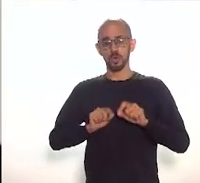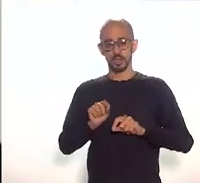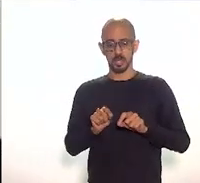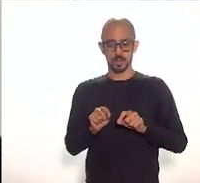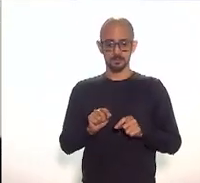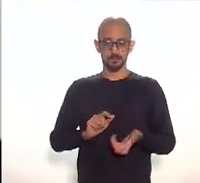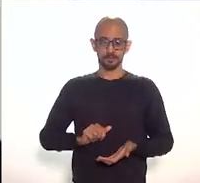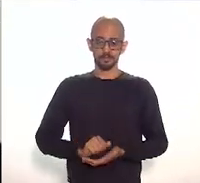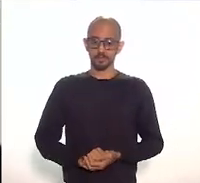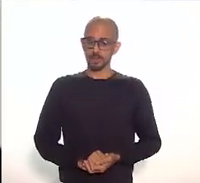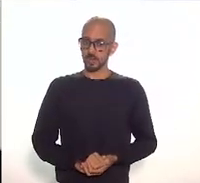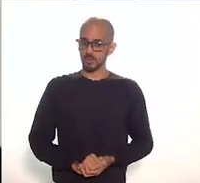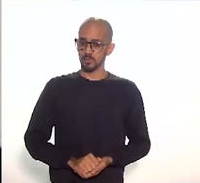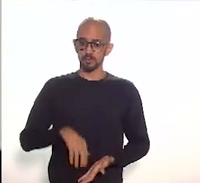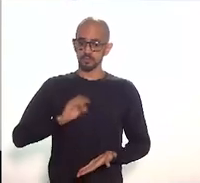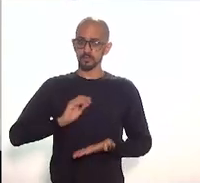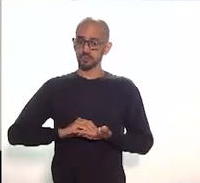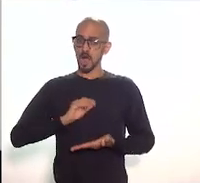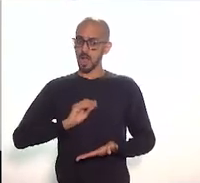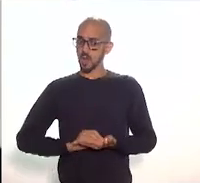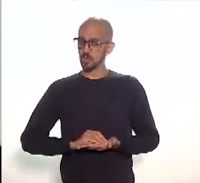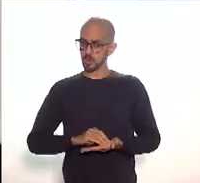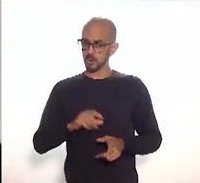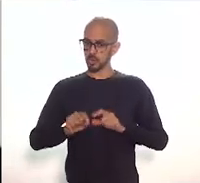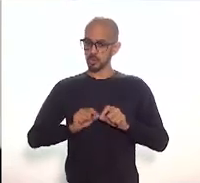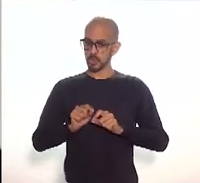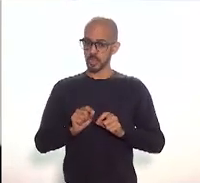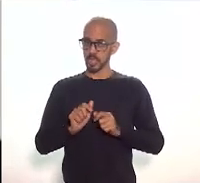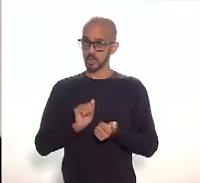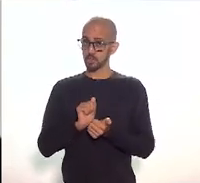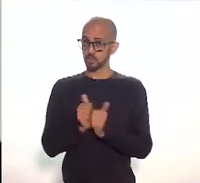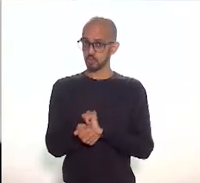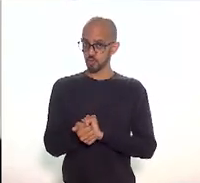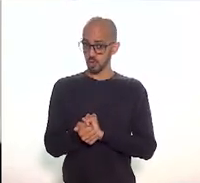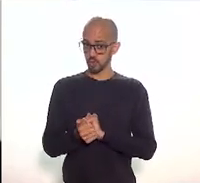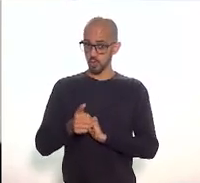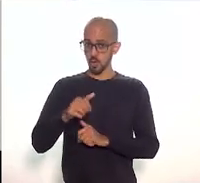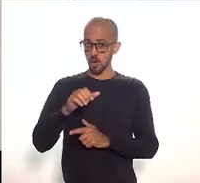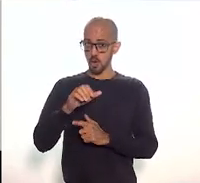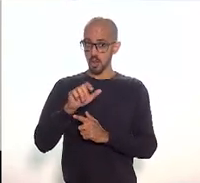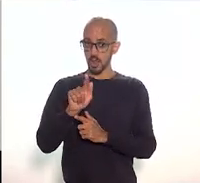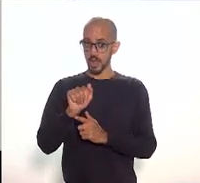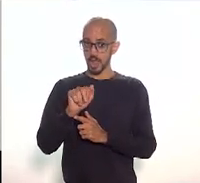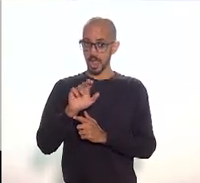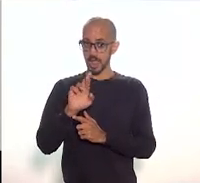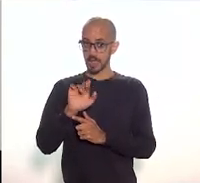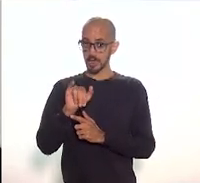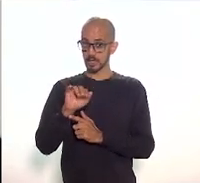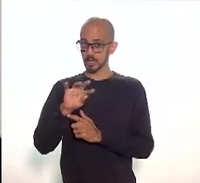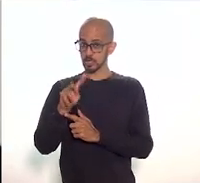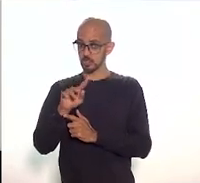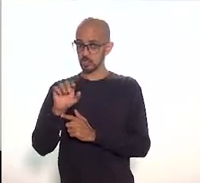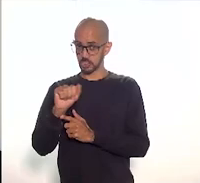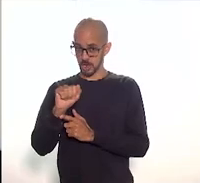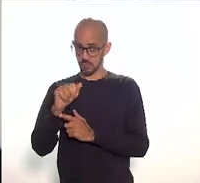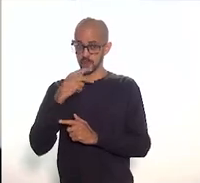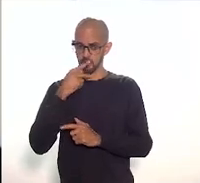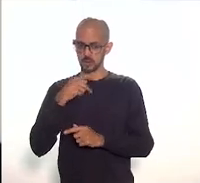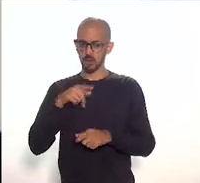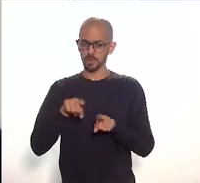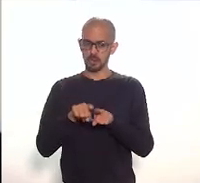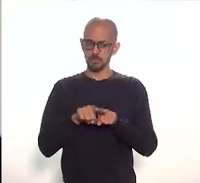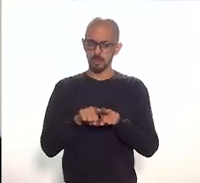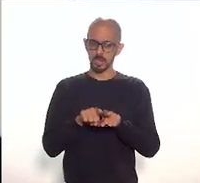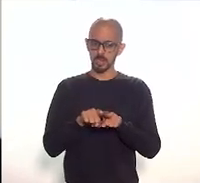também nosso grande jogador Garrincha, só falta combinar com os russos. E o que na verdade é